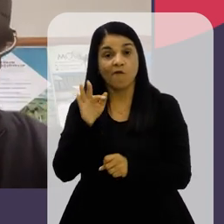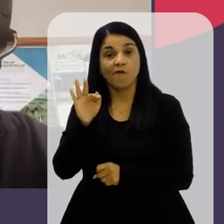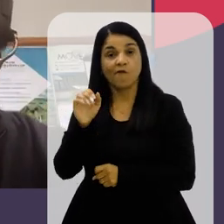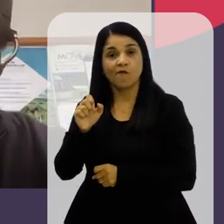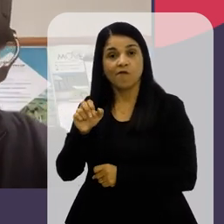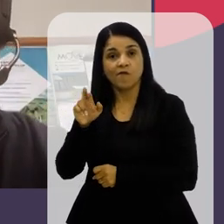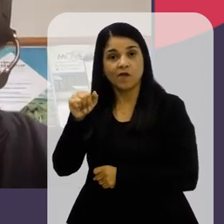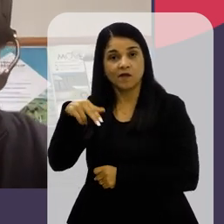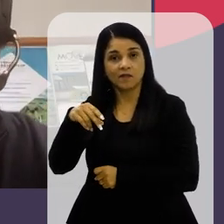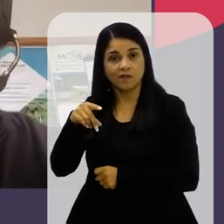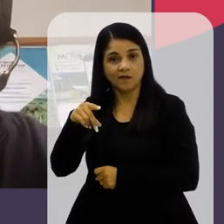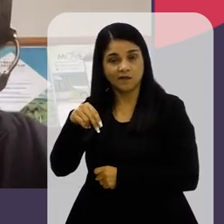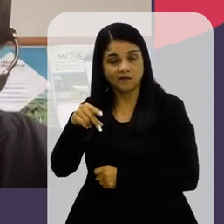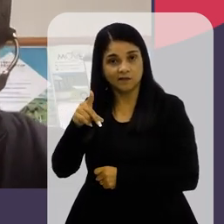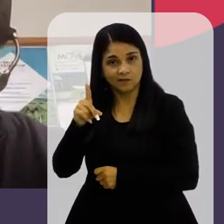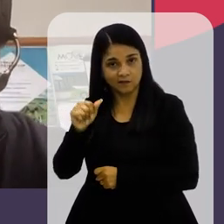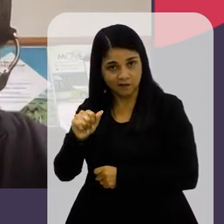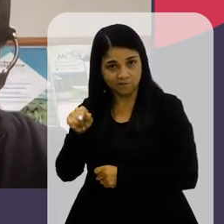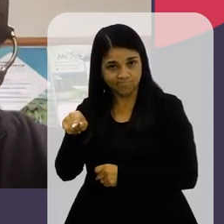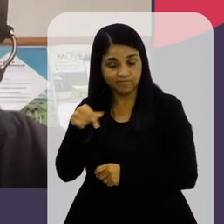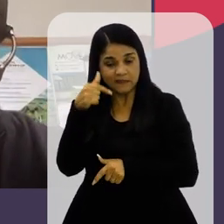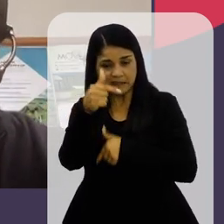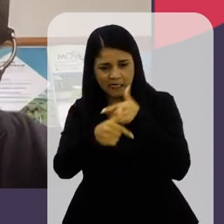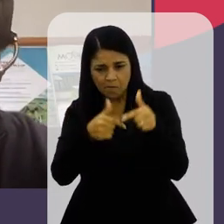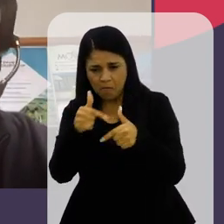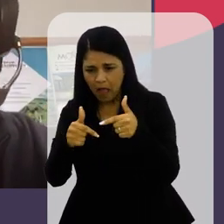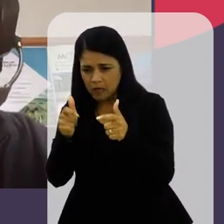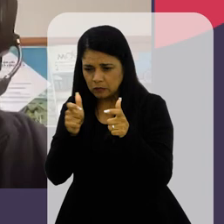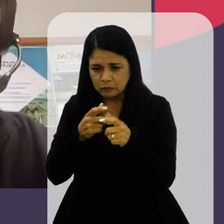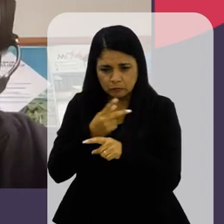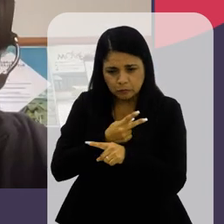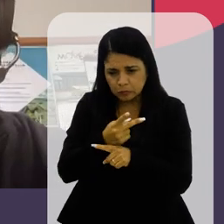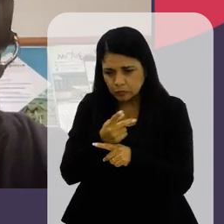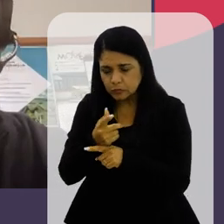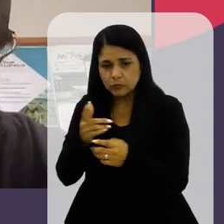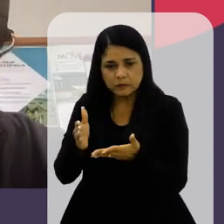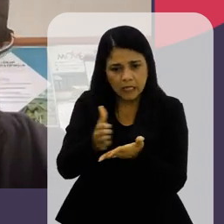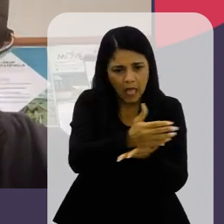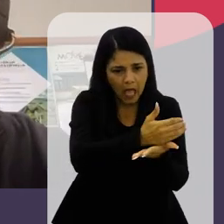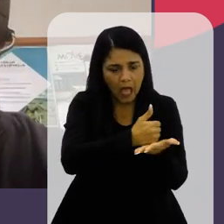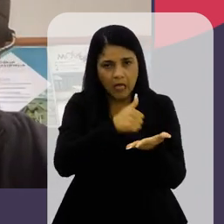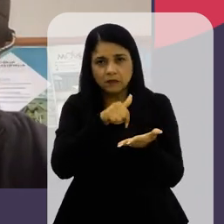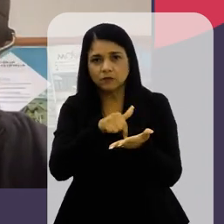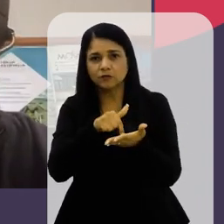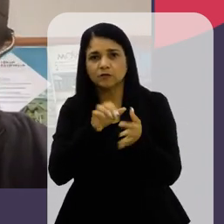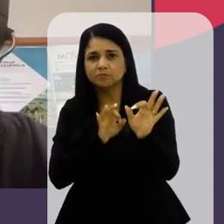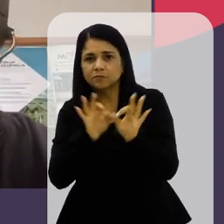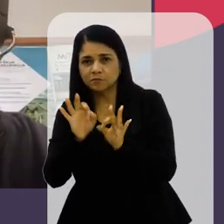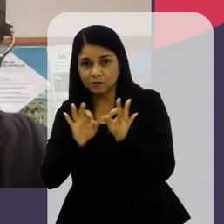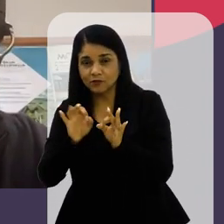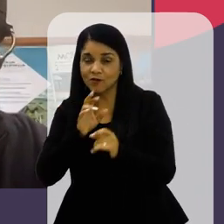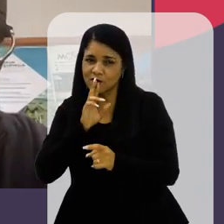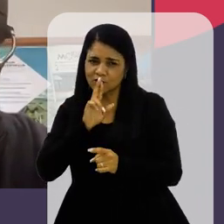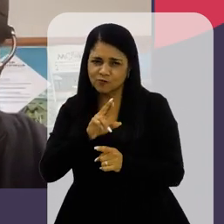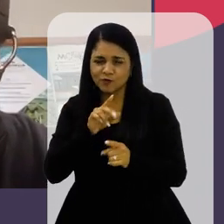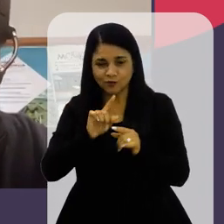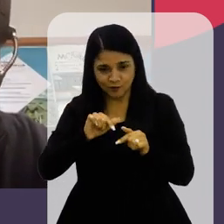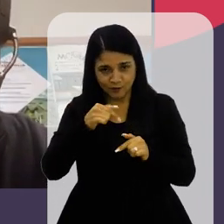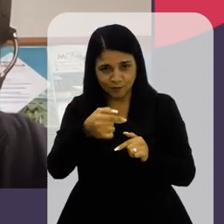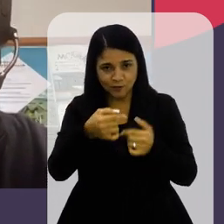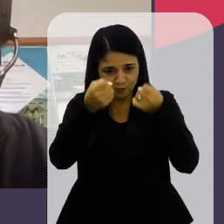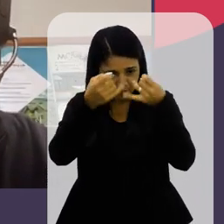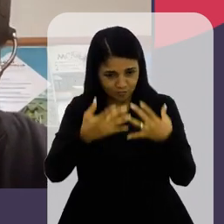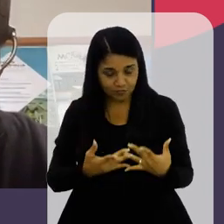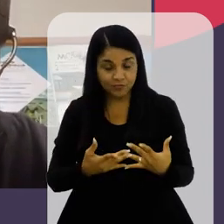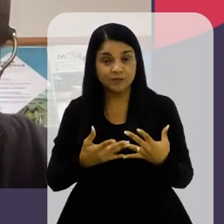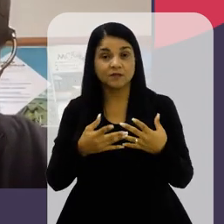Fernanda Então fez Esse trabalho De busca A localização Desses dados E a preparação Ela vai poder Responder com